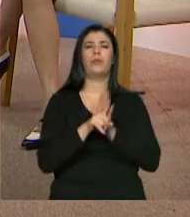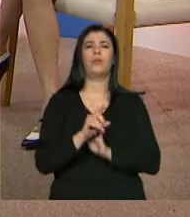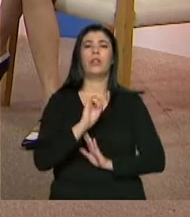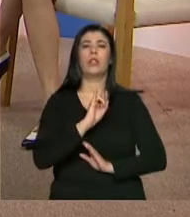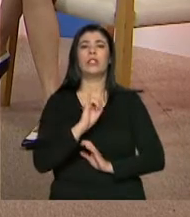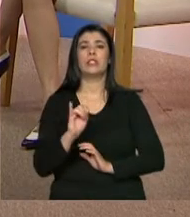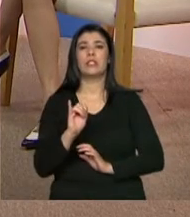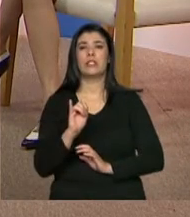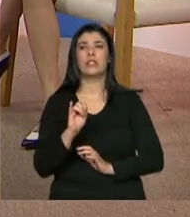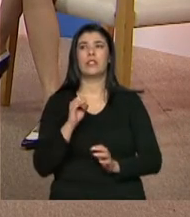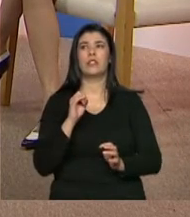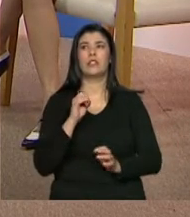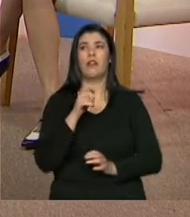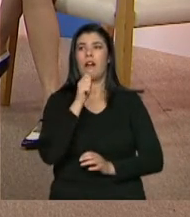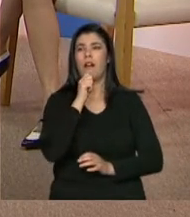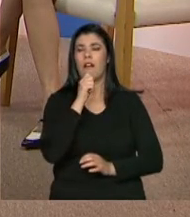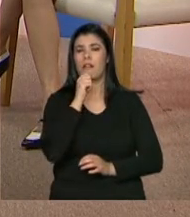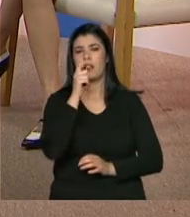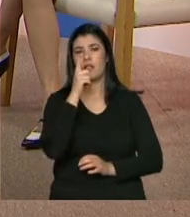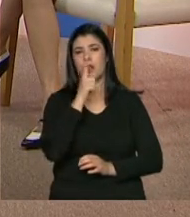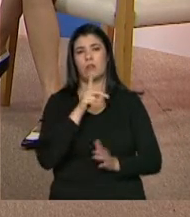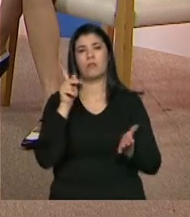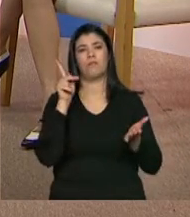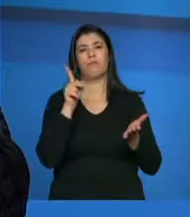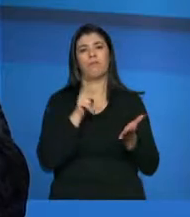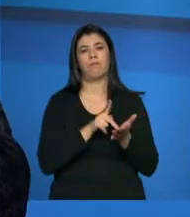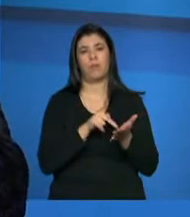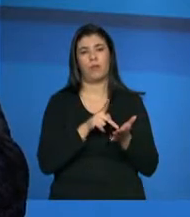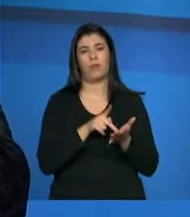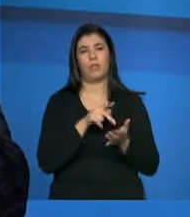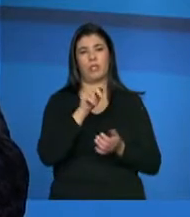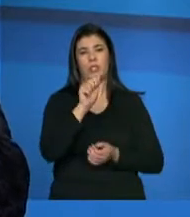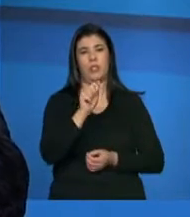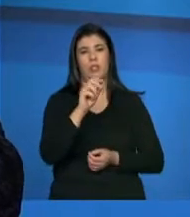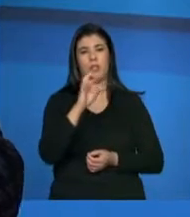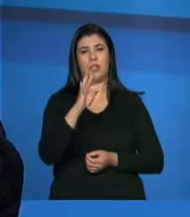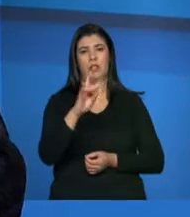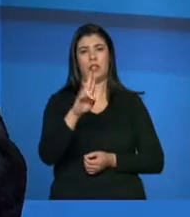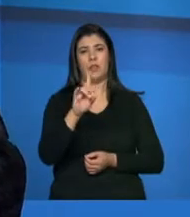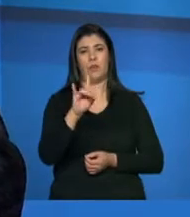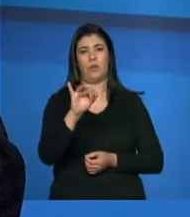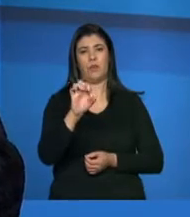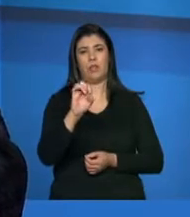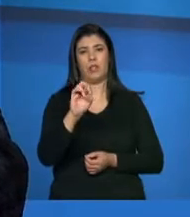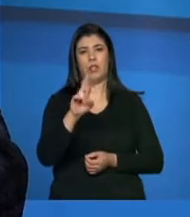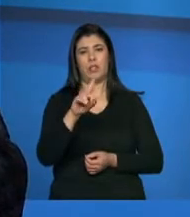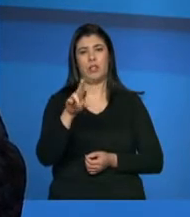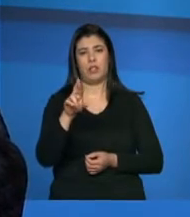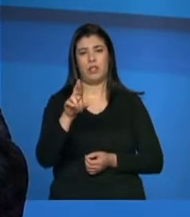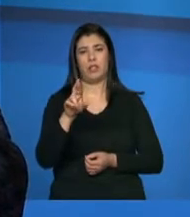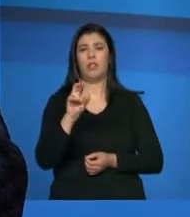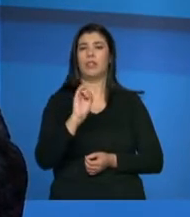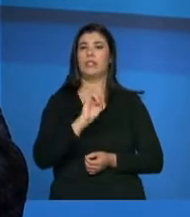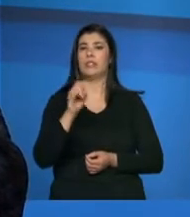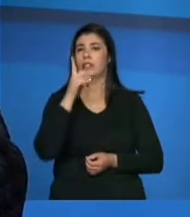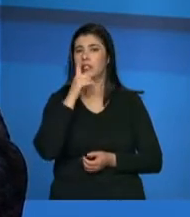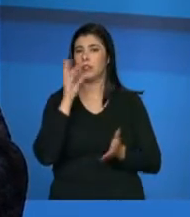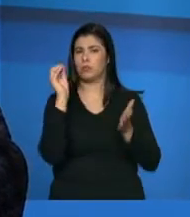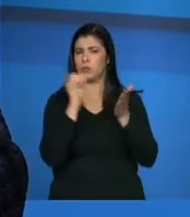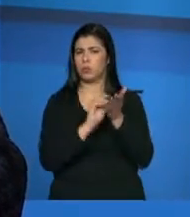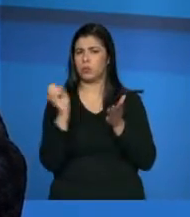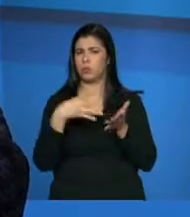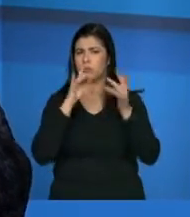tiver desatualizado o cadastro? Ela pode perder os benefícios. Ela perde, na verdade, né? Tem um prazo de... A gente, geralmente, dá um